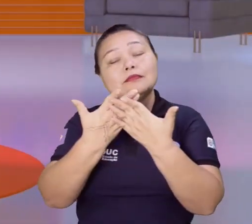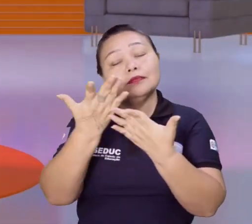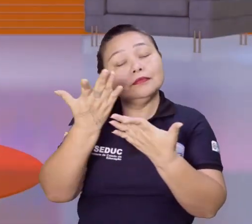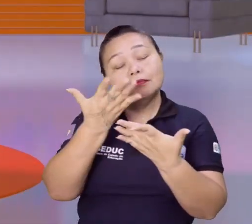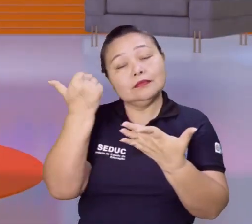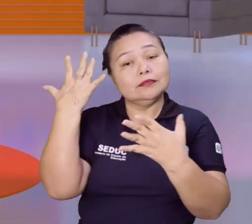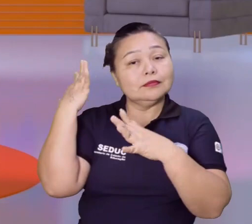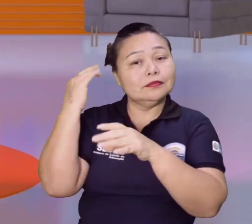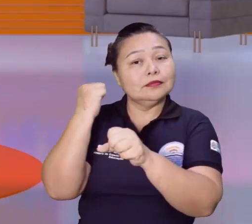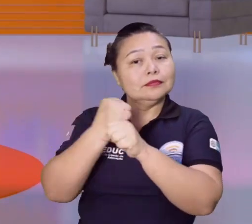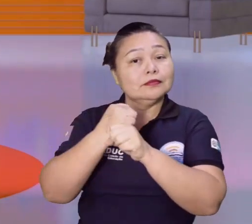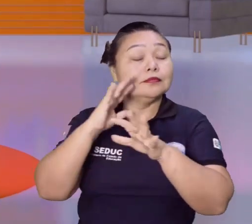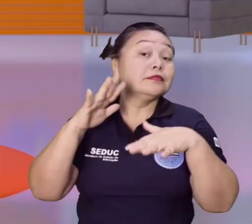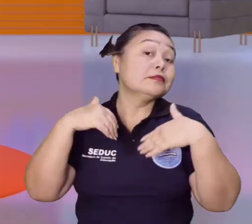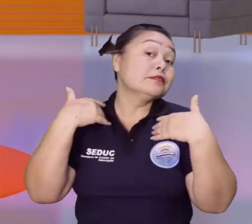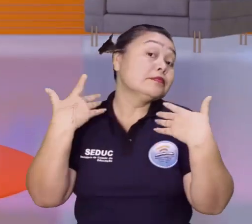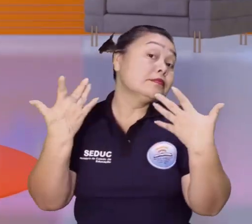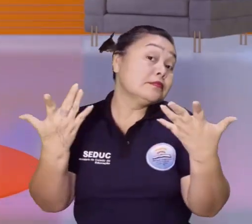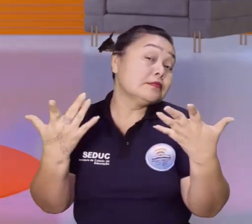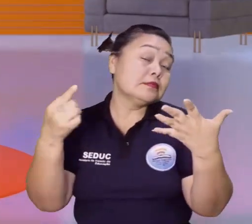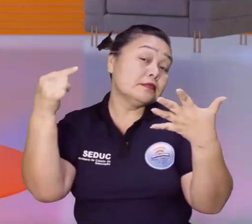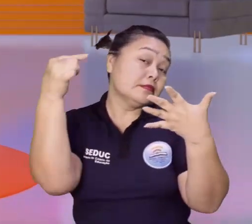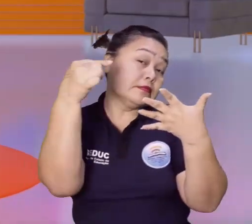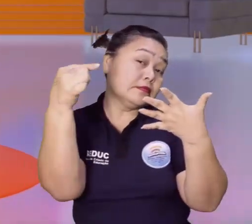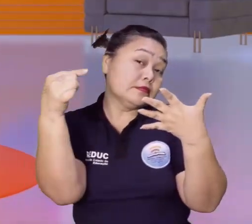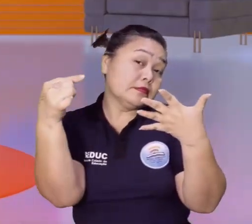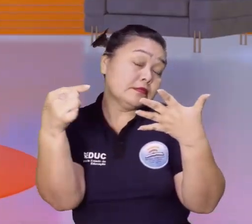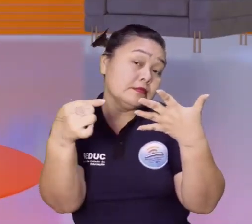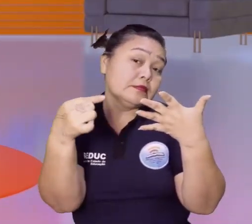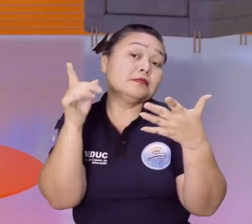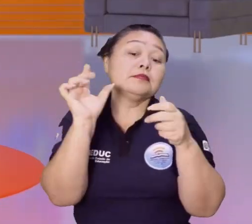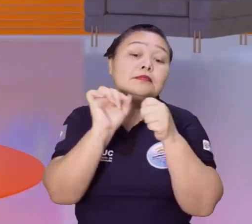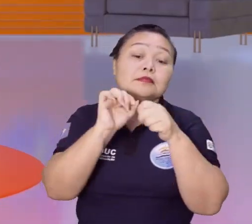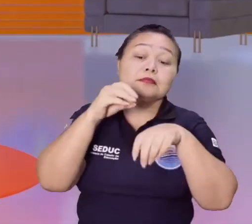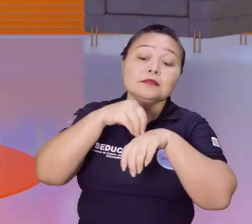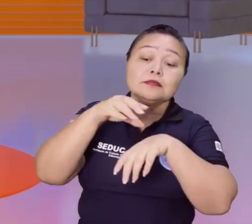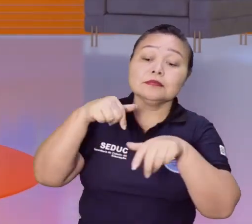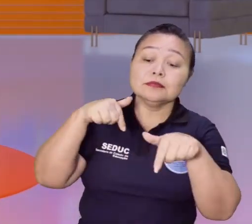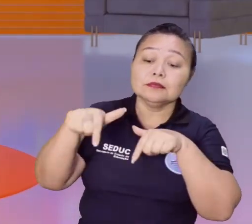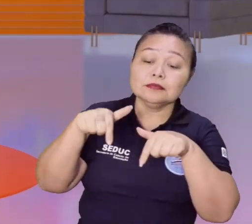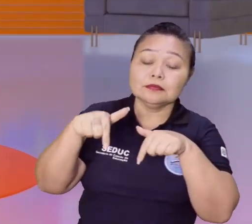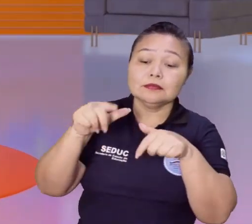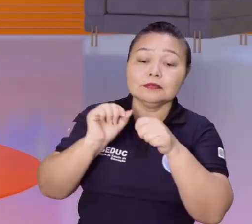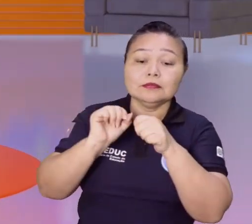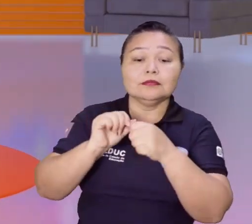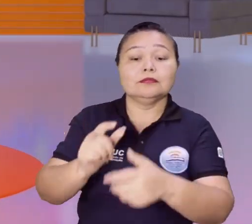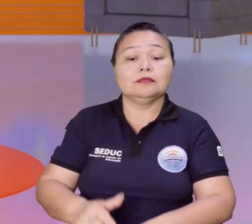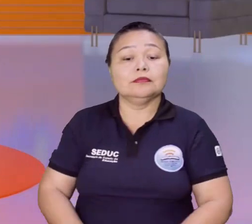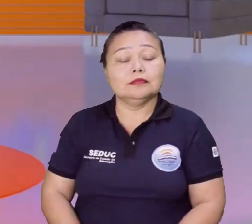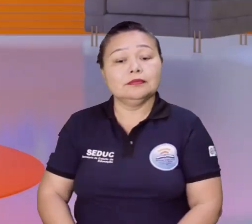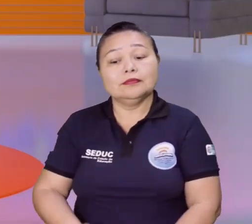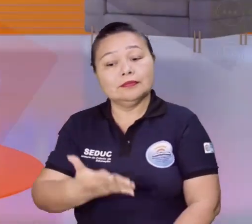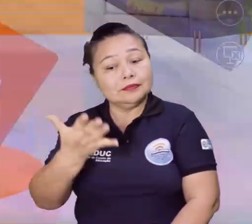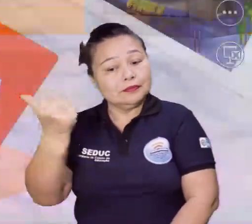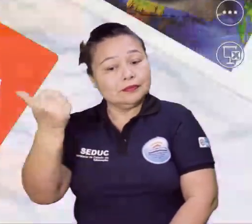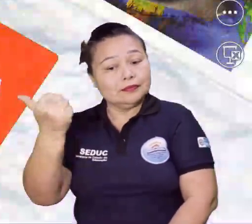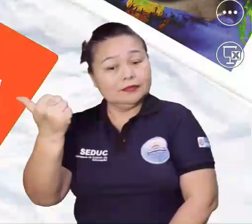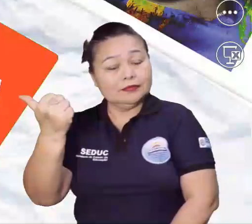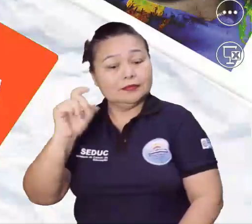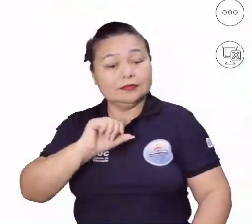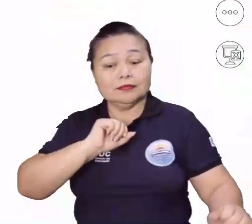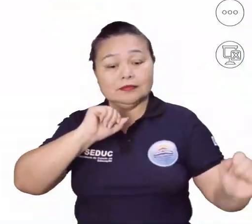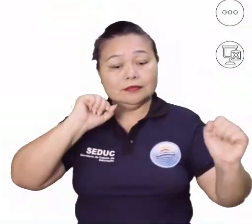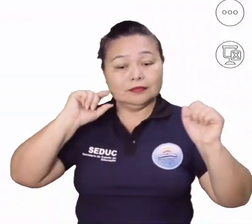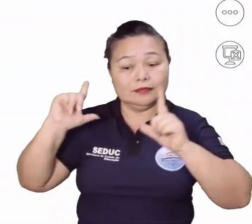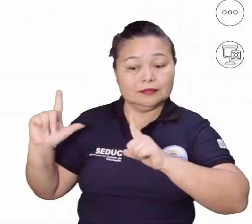para a gente ver quais foram os assuntos que a gente trabalhou nessa aula de hoje, a aula sobre trabalho. Vamos aqui ver no nosso